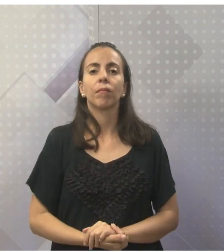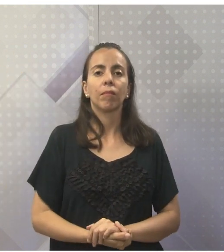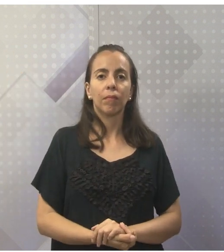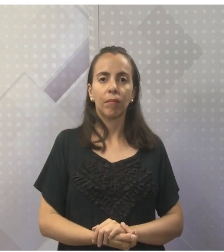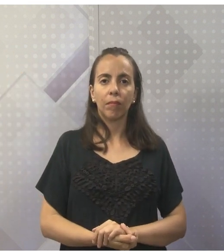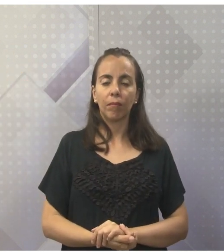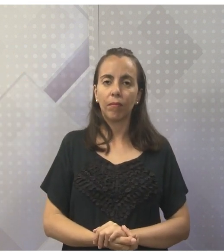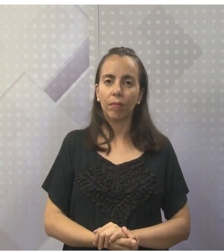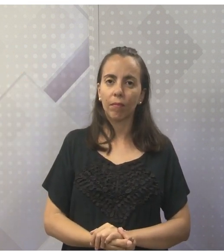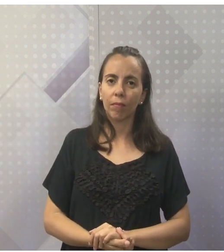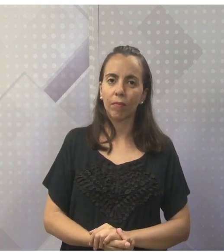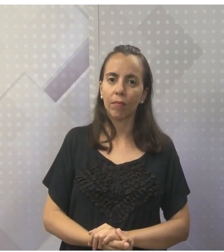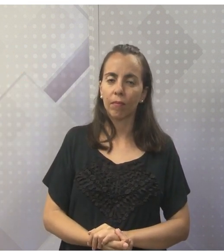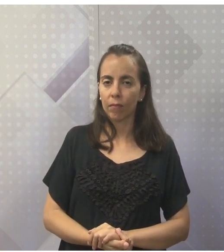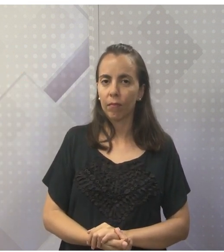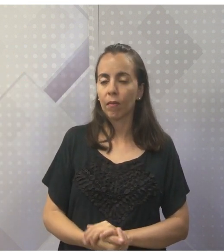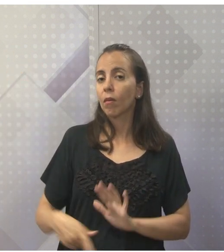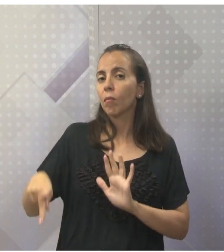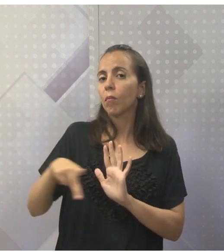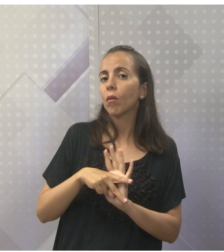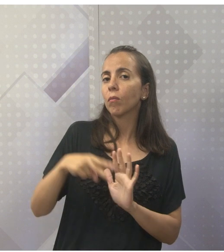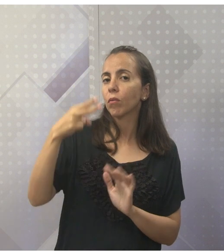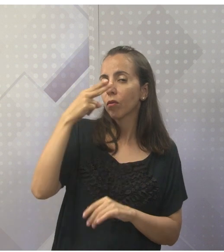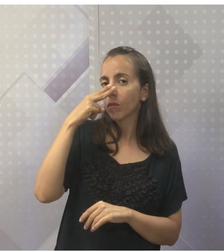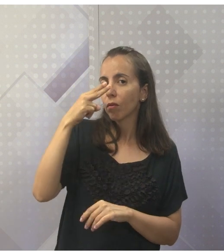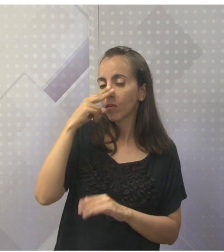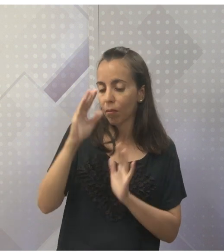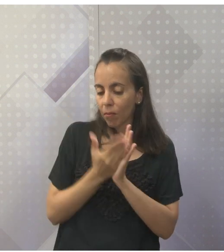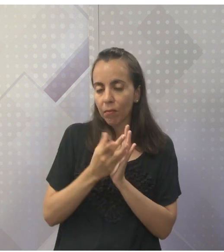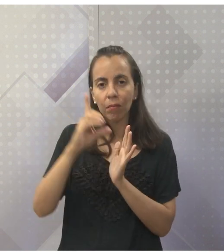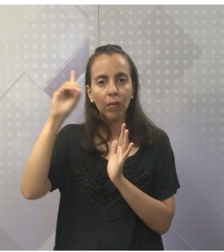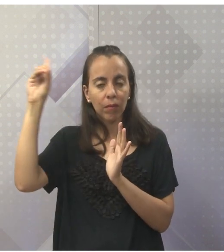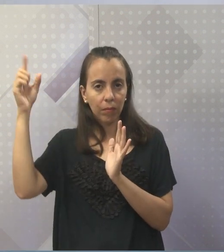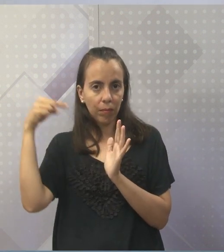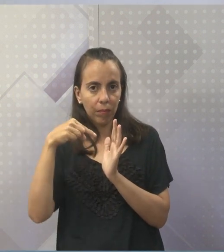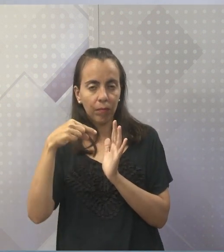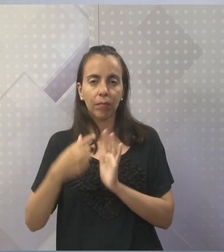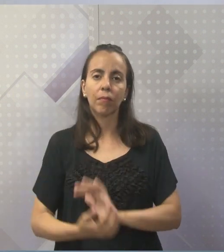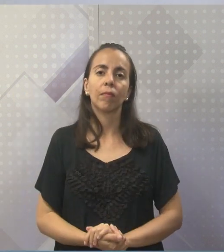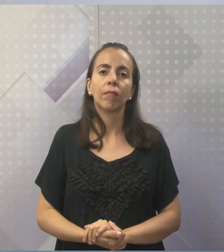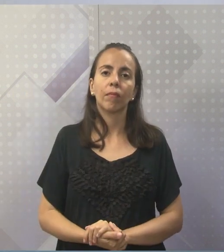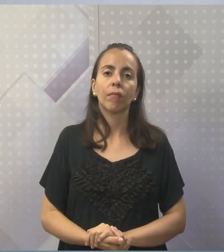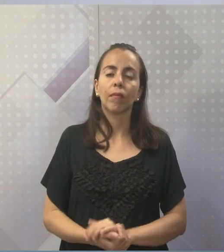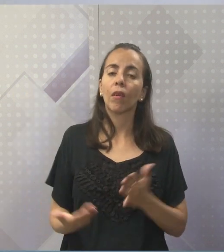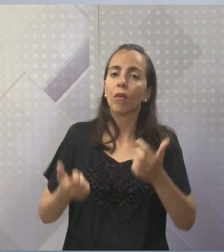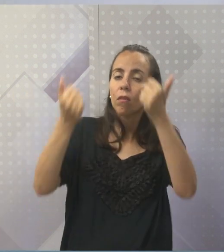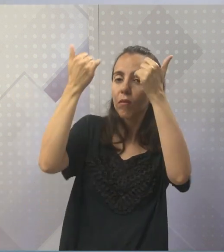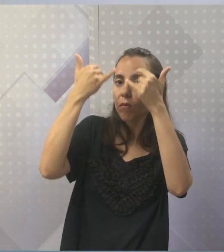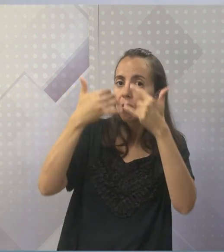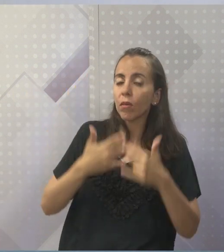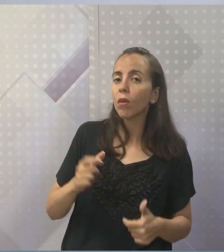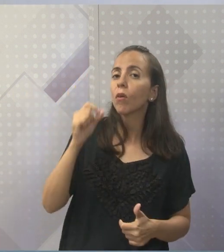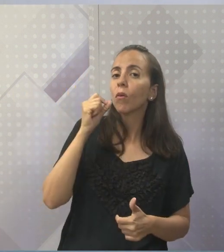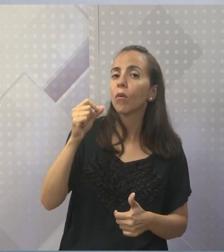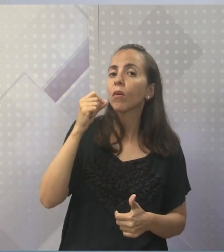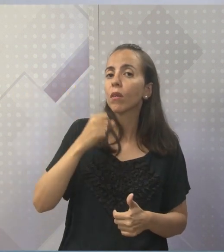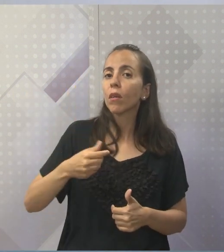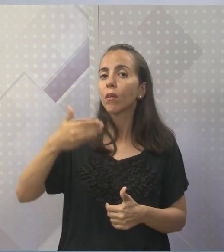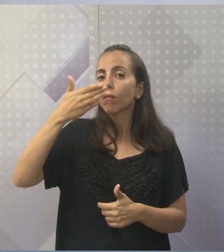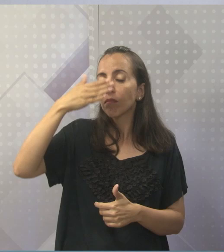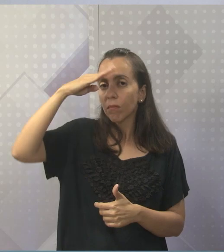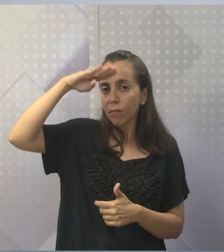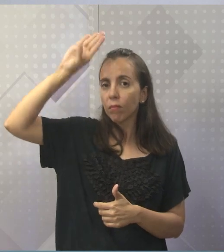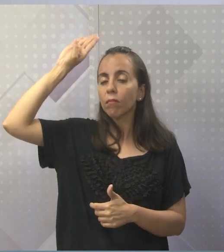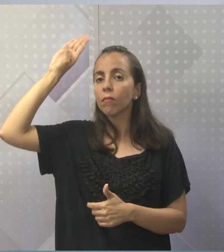caso, falando do cristianismo, a Bíblia. Então, vamos falar um pouco acerca do islamismo,